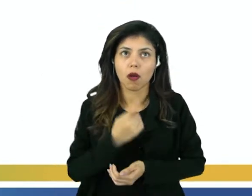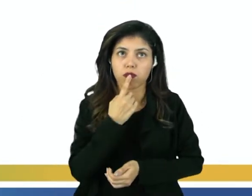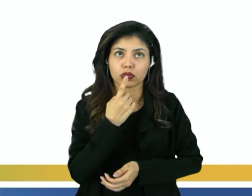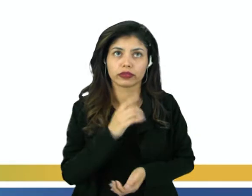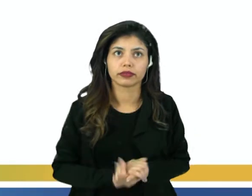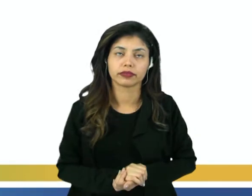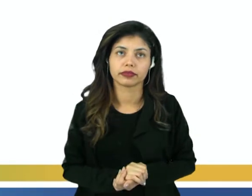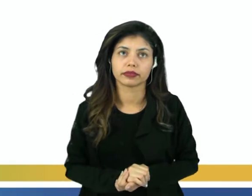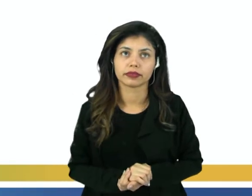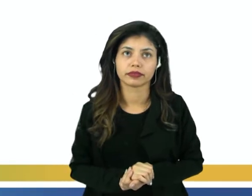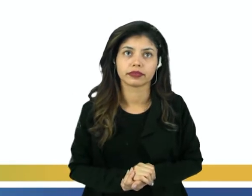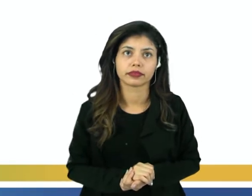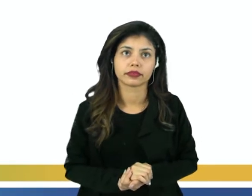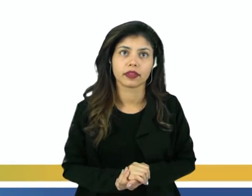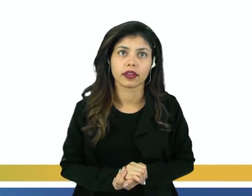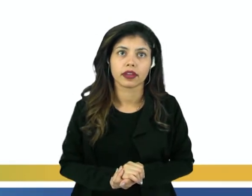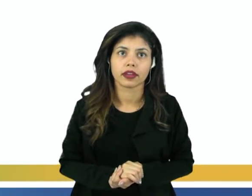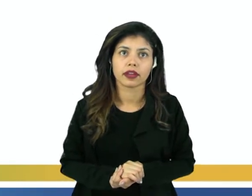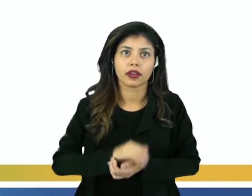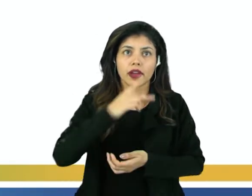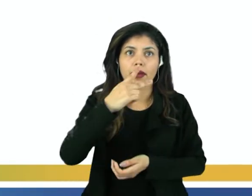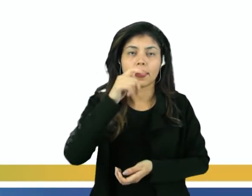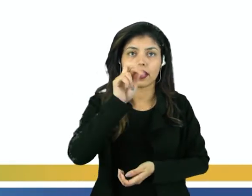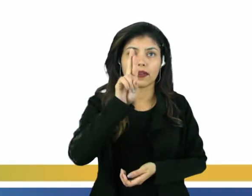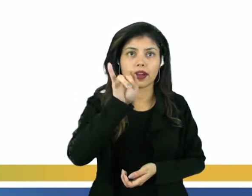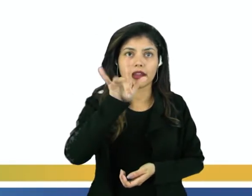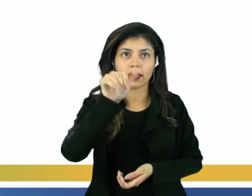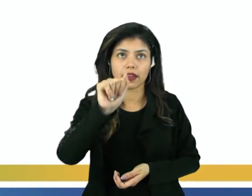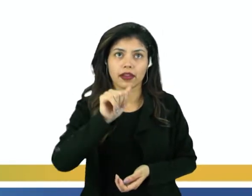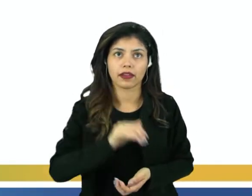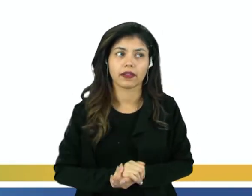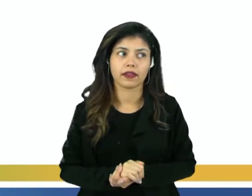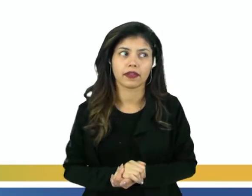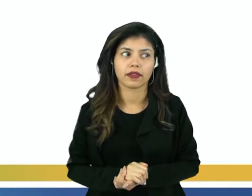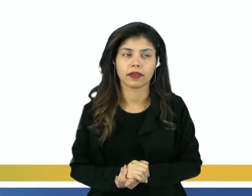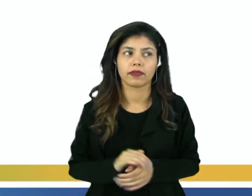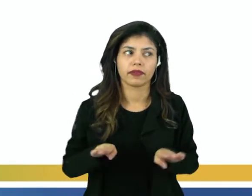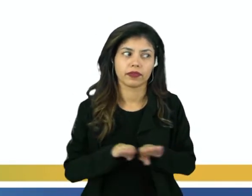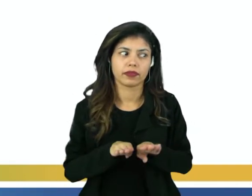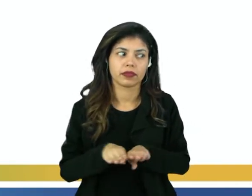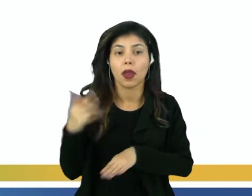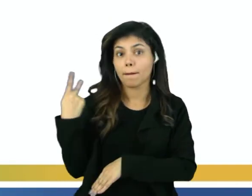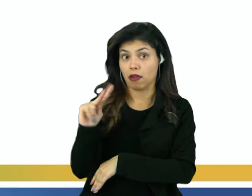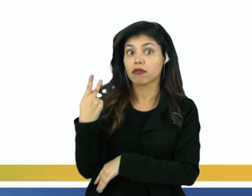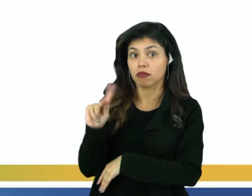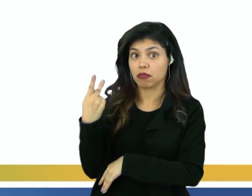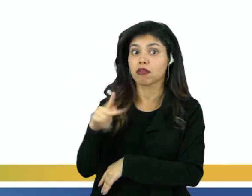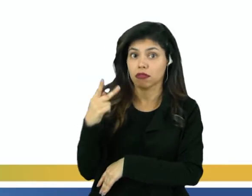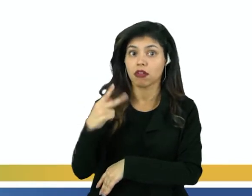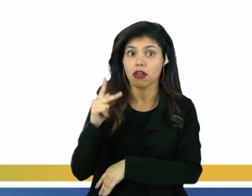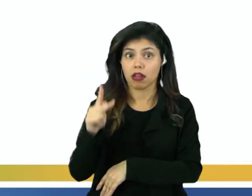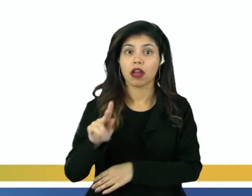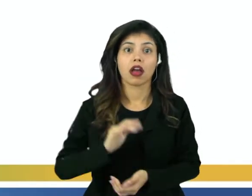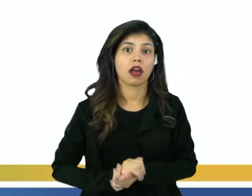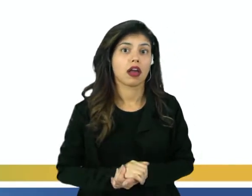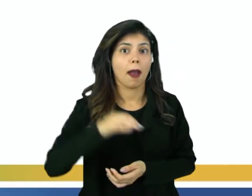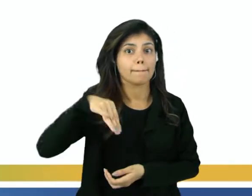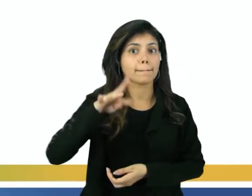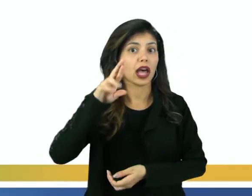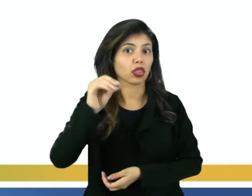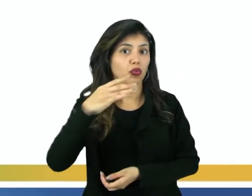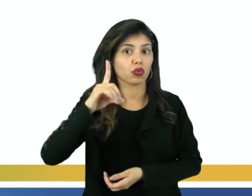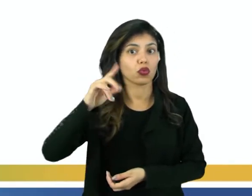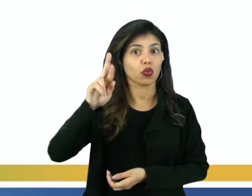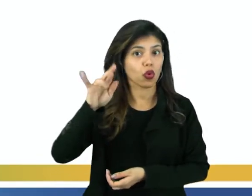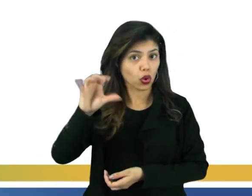nós, nós temos a do Paraguai, que fica nessa região aí, que é na região do Mato Grosso, Mato Grosso do Sul, parte do Mato Grosso do